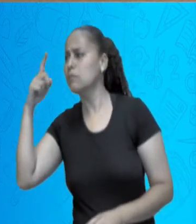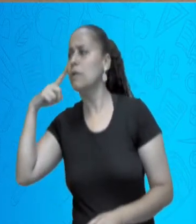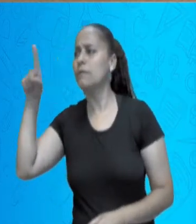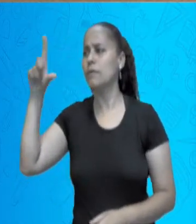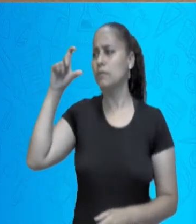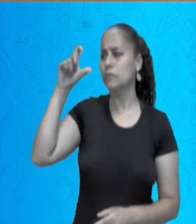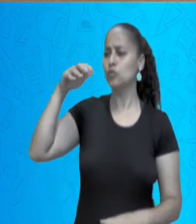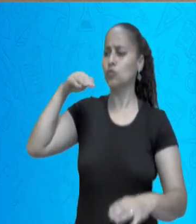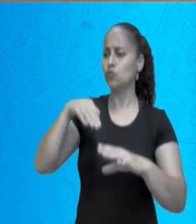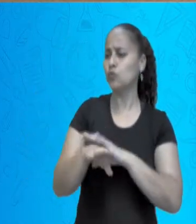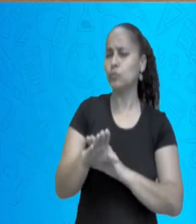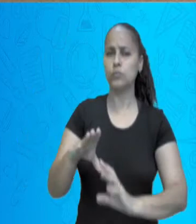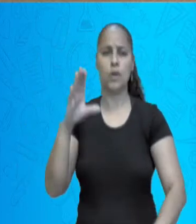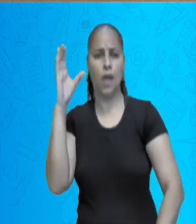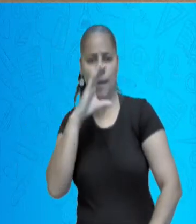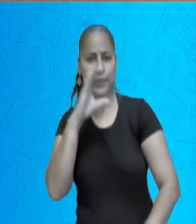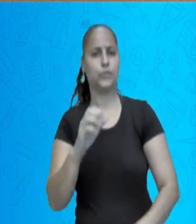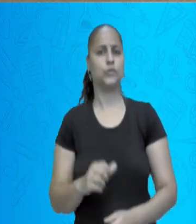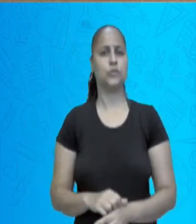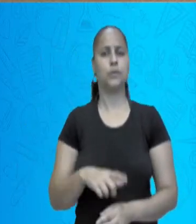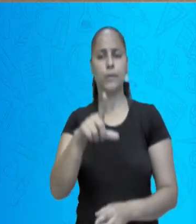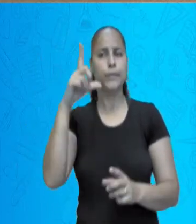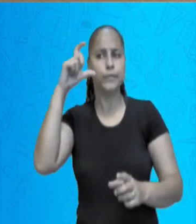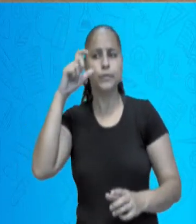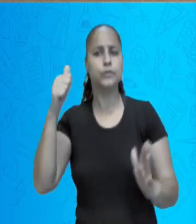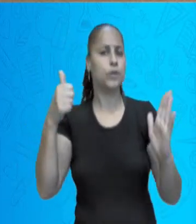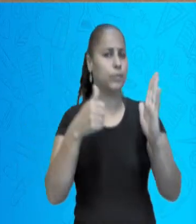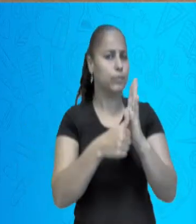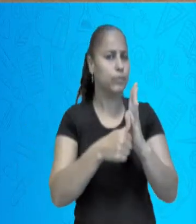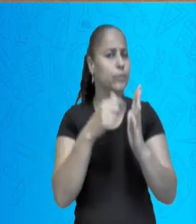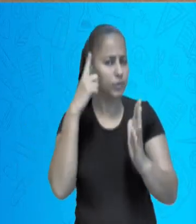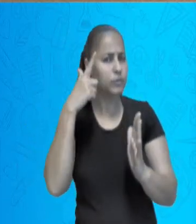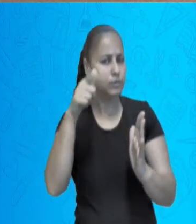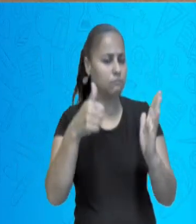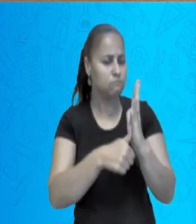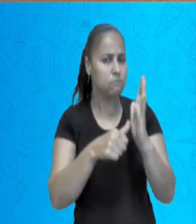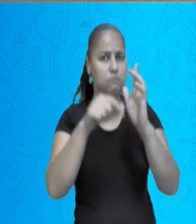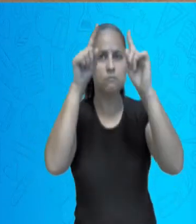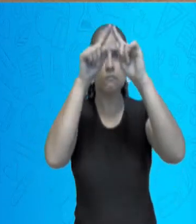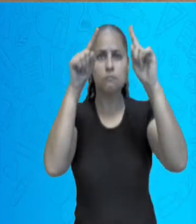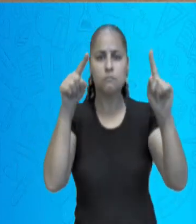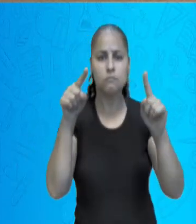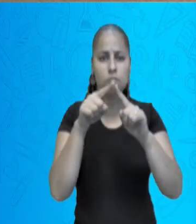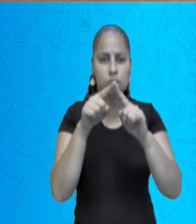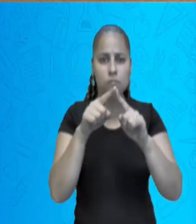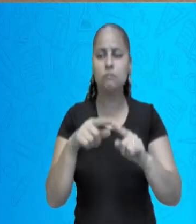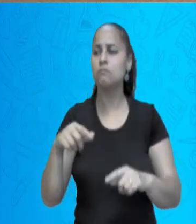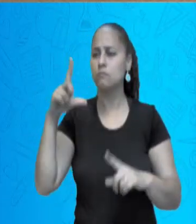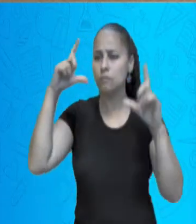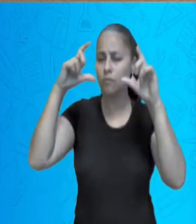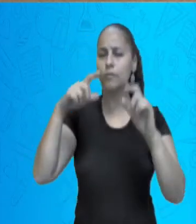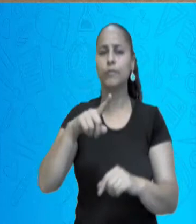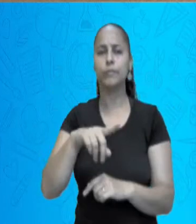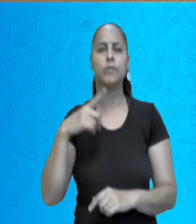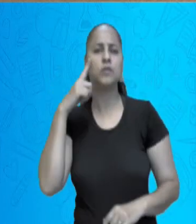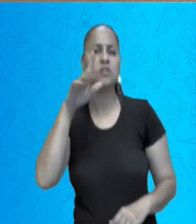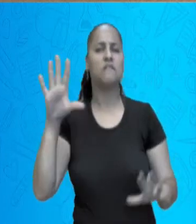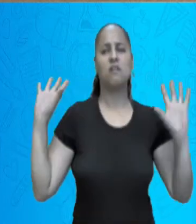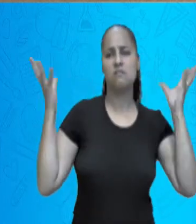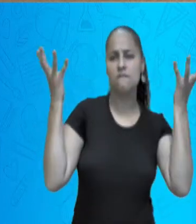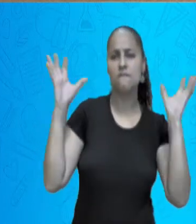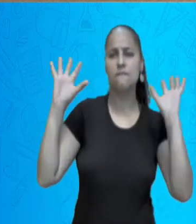documento, ela é impressa ali na hora. Ou aquelas cabines para fotos que hoje, muito famosas, usadas nas